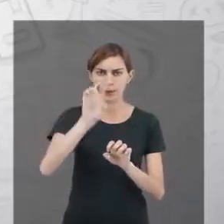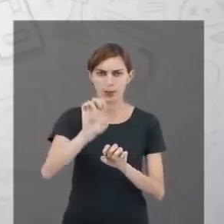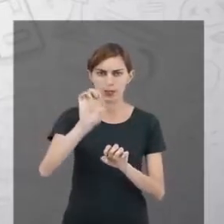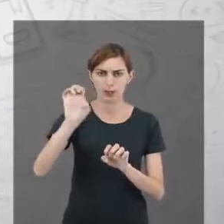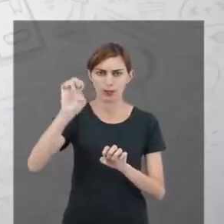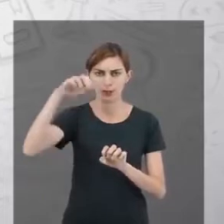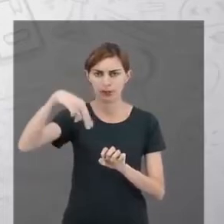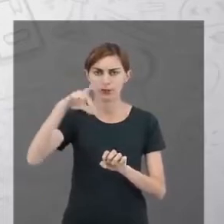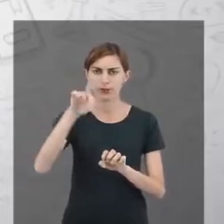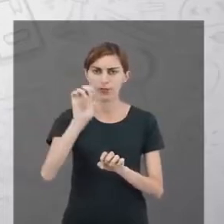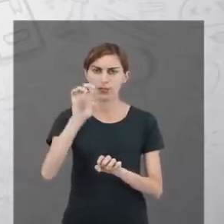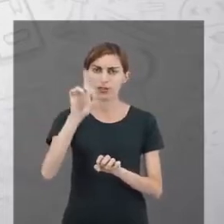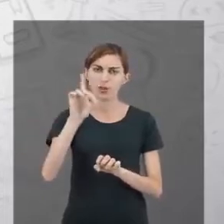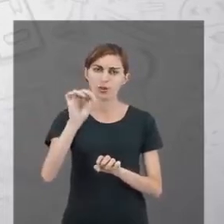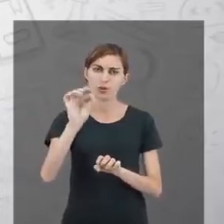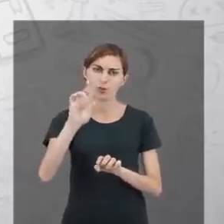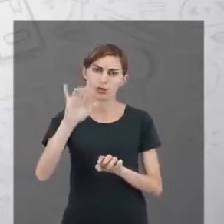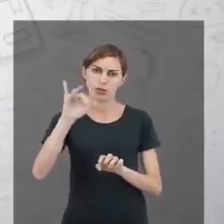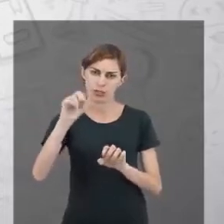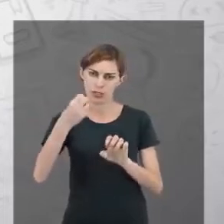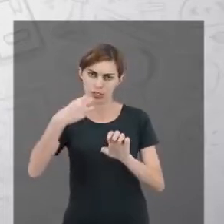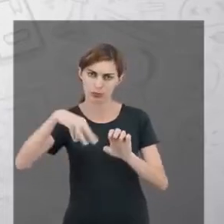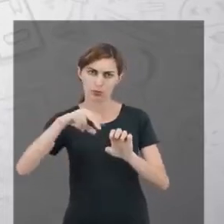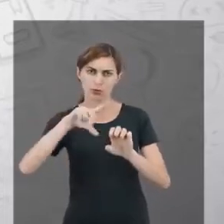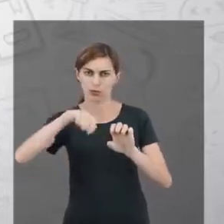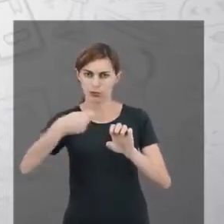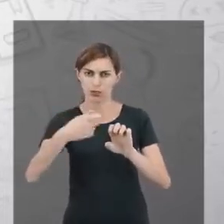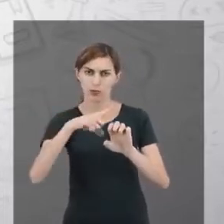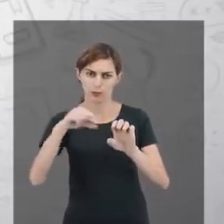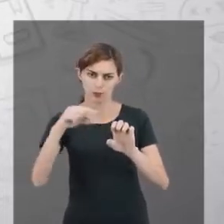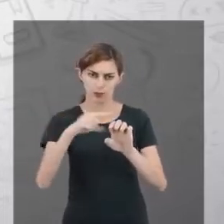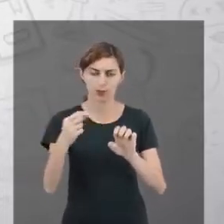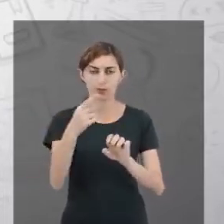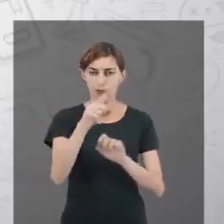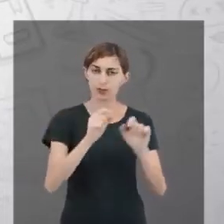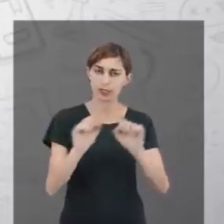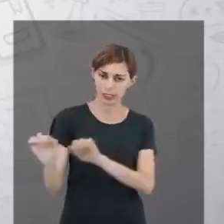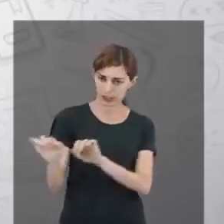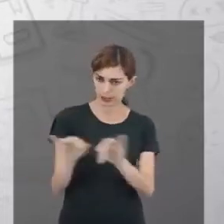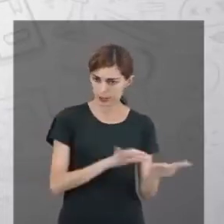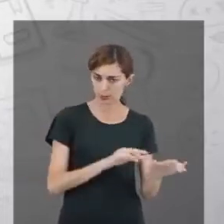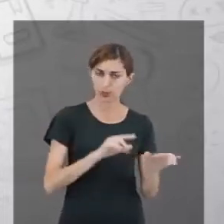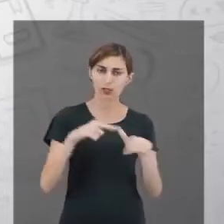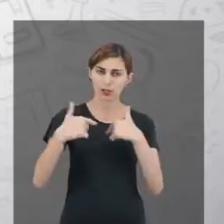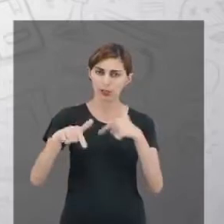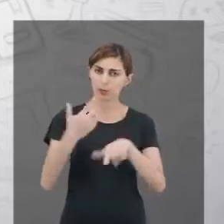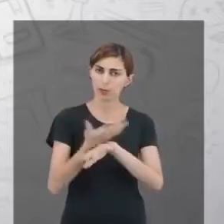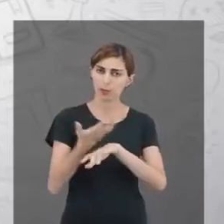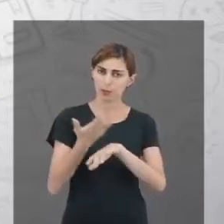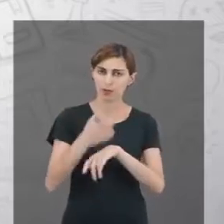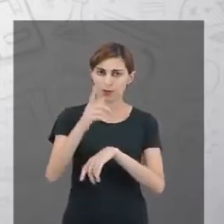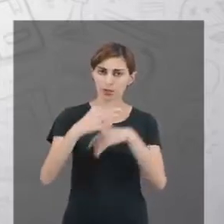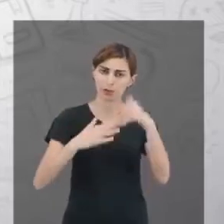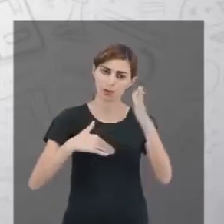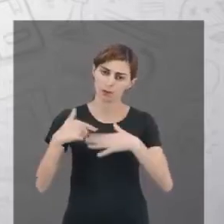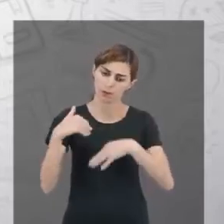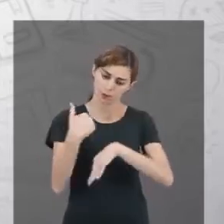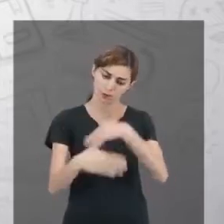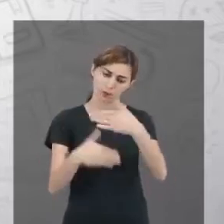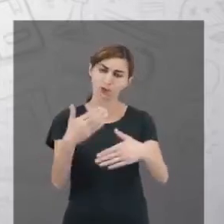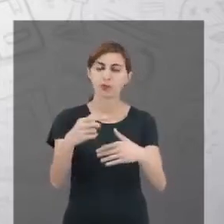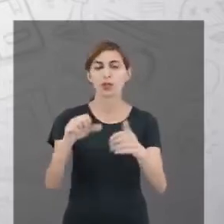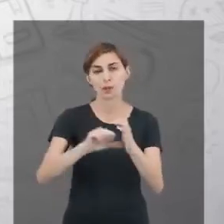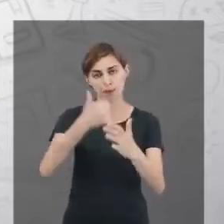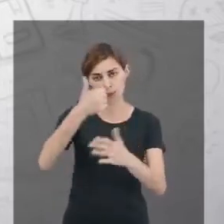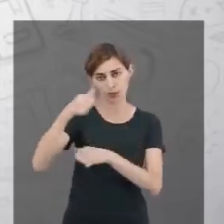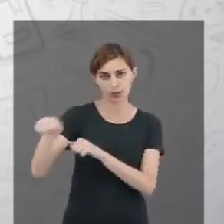de duração de duas semanas, certo? E a cada semana, nós trabalhamos uma competência para você desenvolver. Na primeira